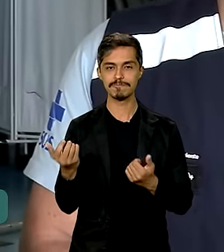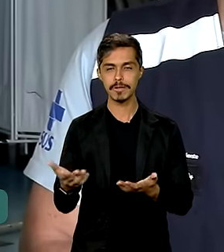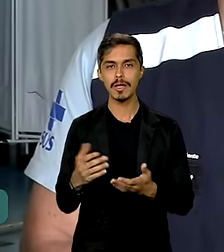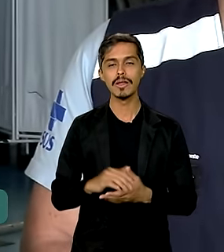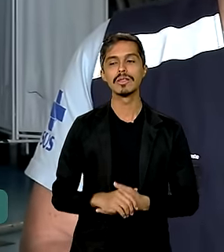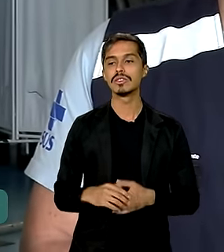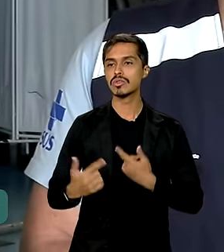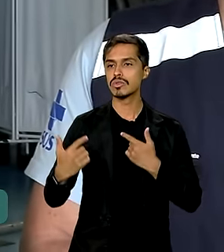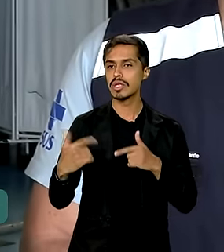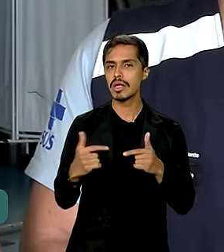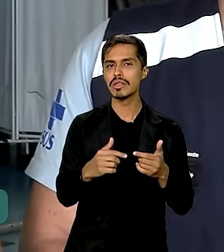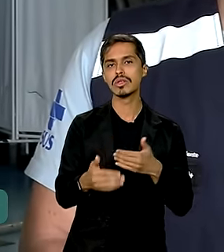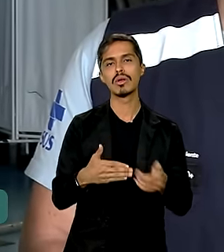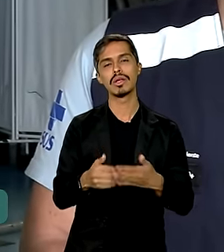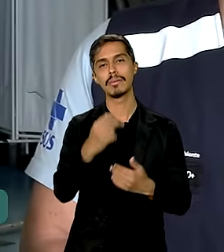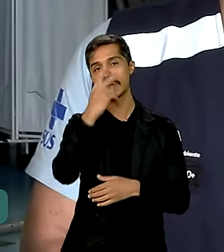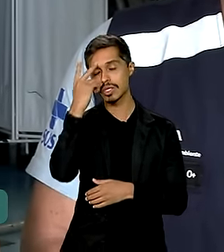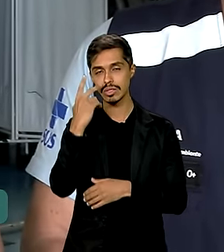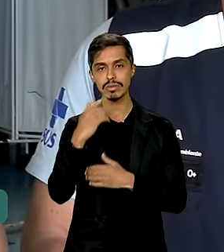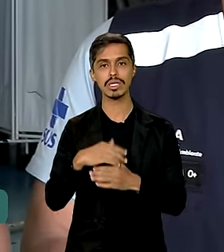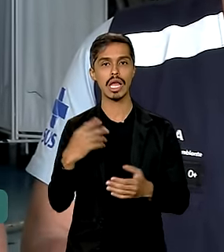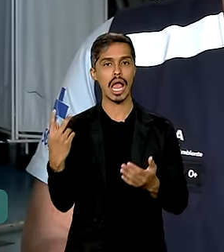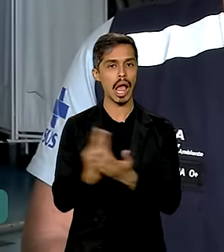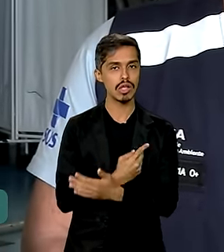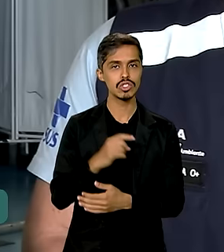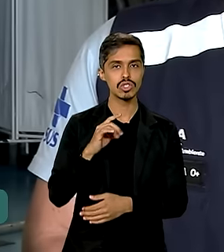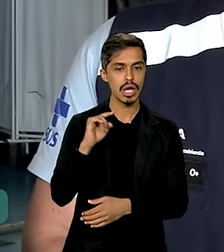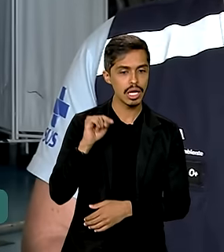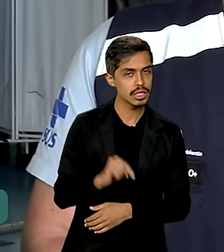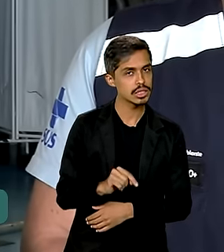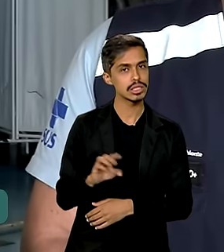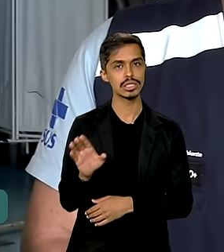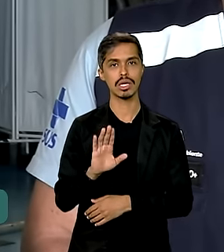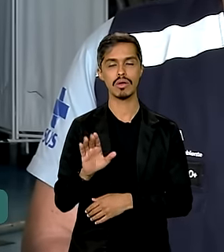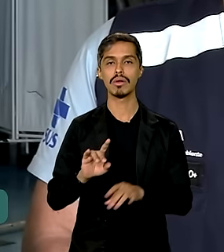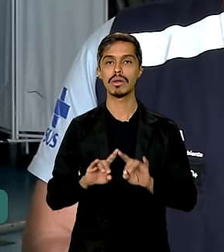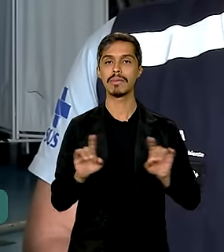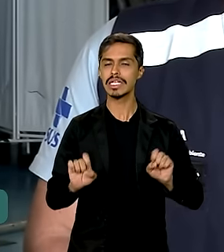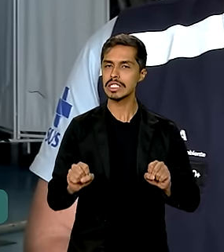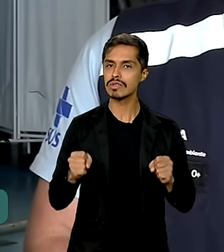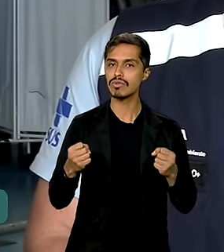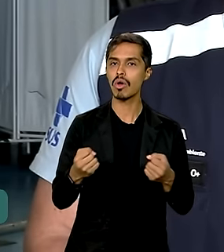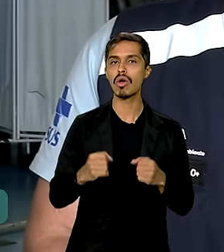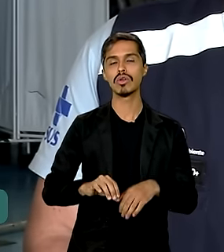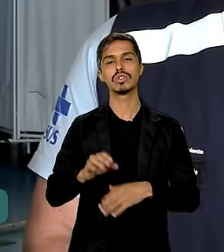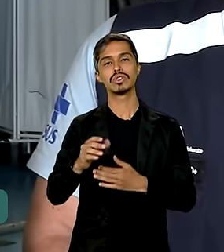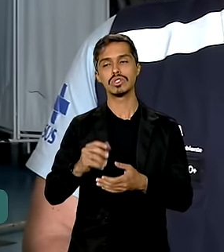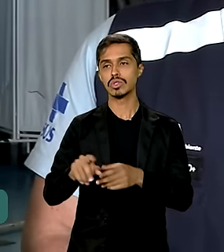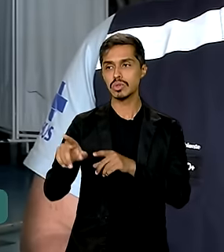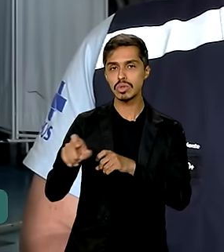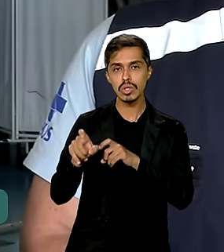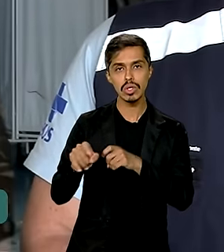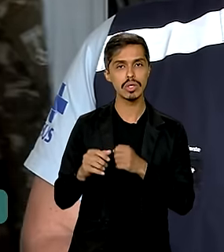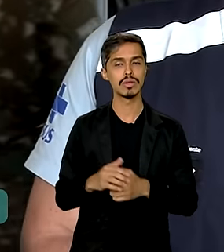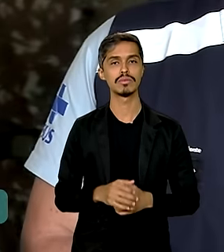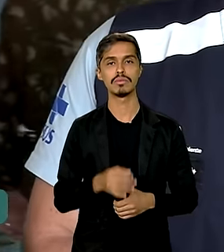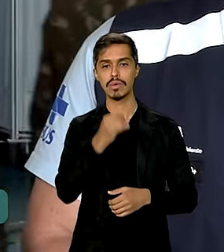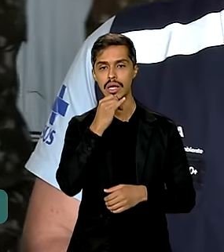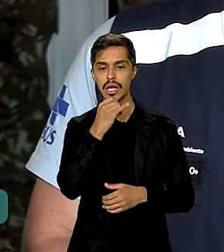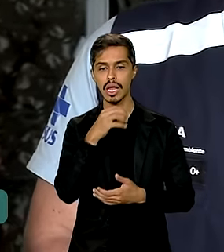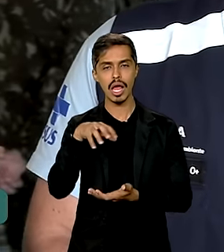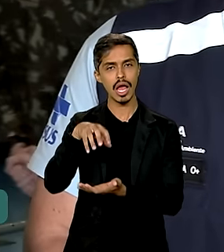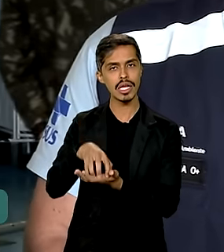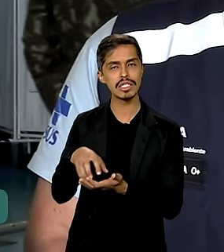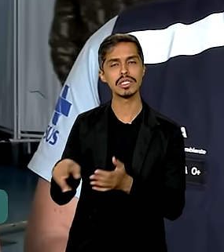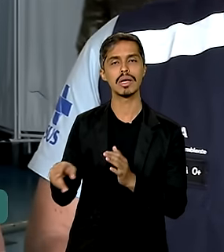exercício de qualquer cidadão. E não acontece apenas aqui na capital. Também há ações no interior do estado, como a Agência Móvel da